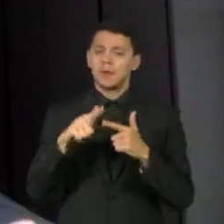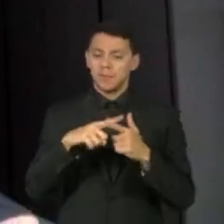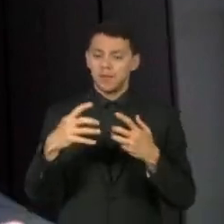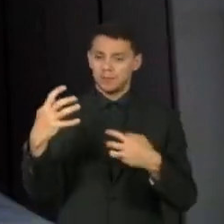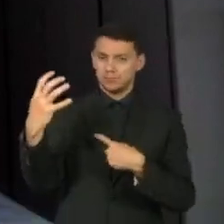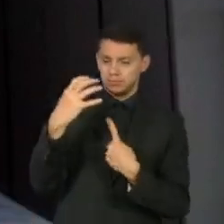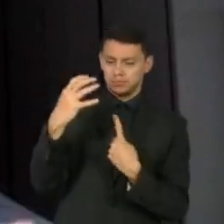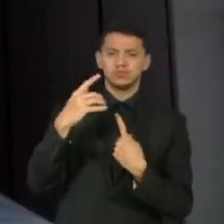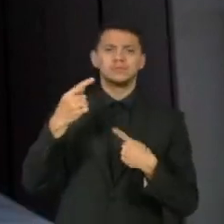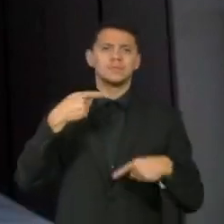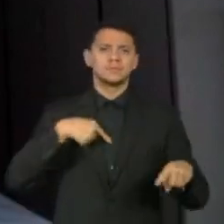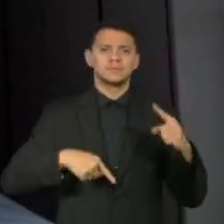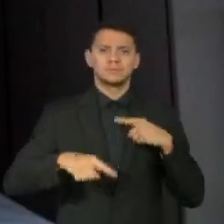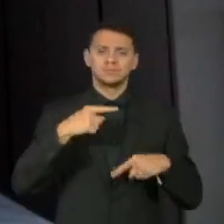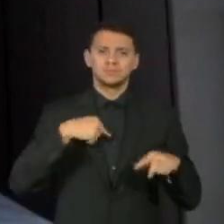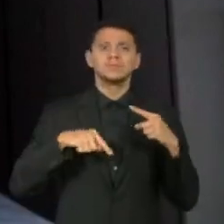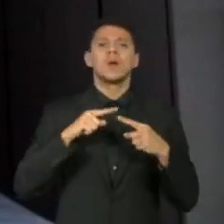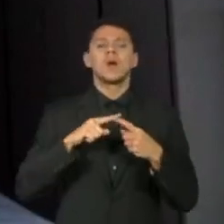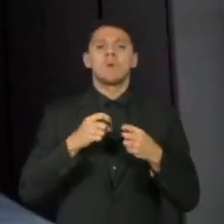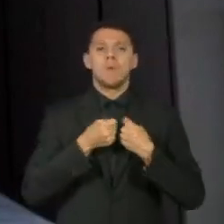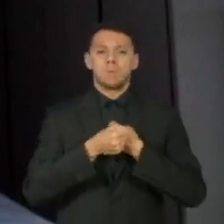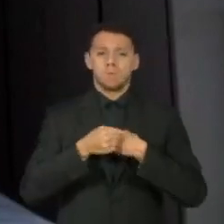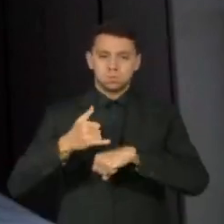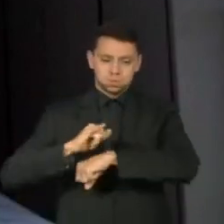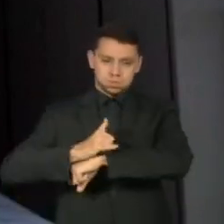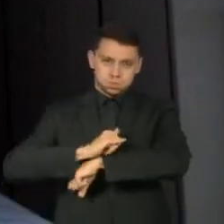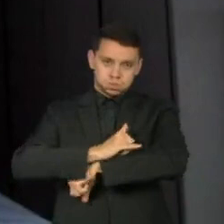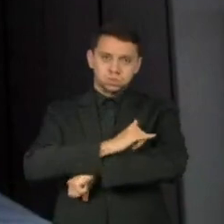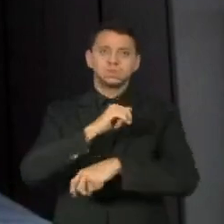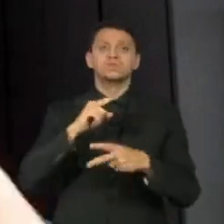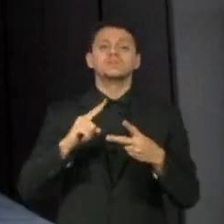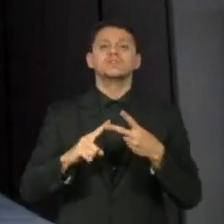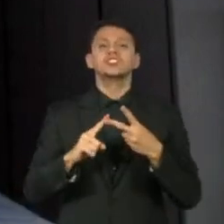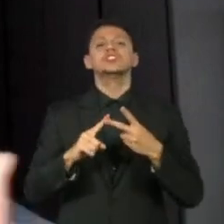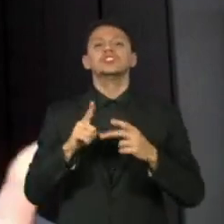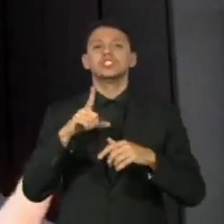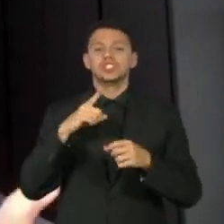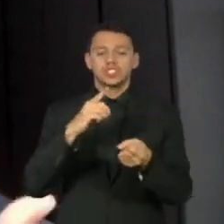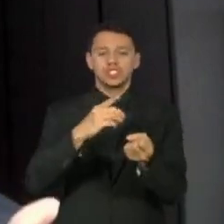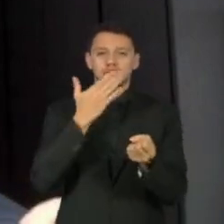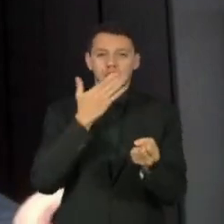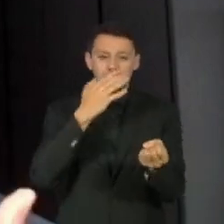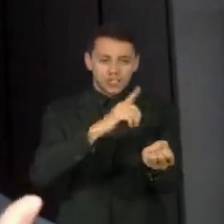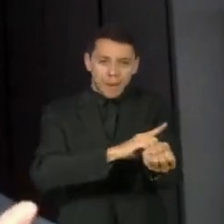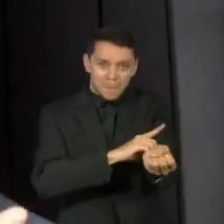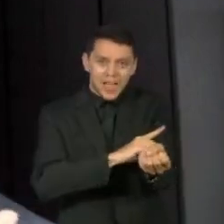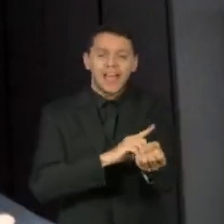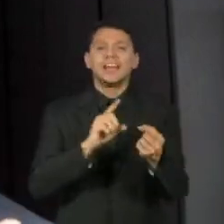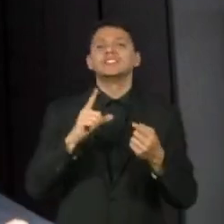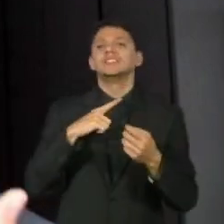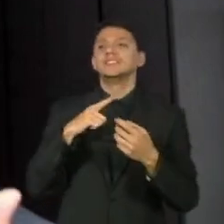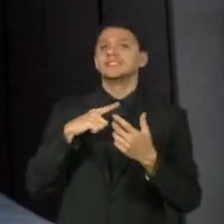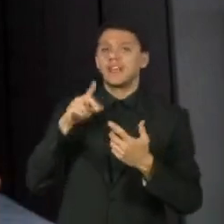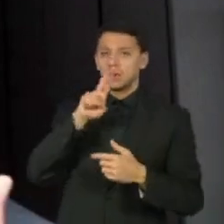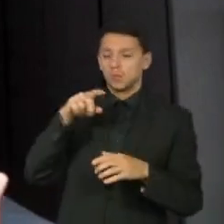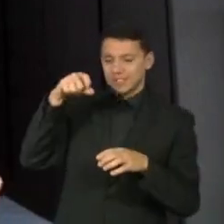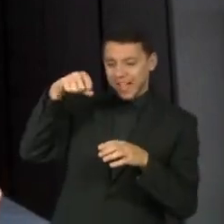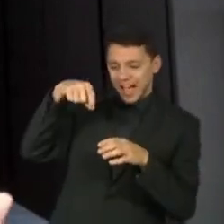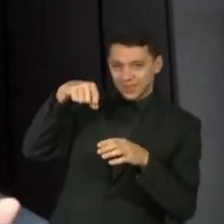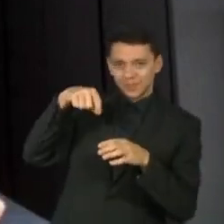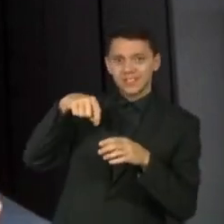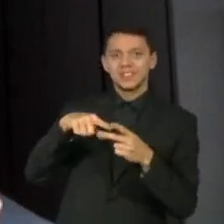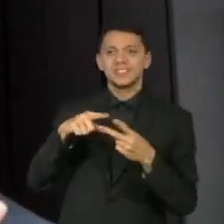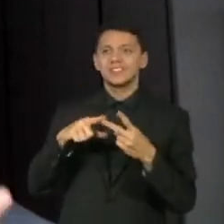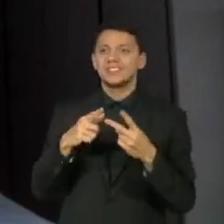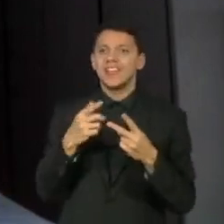em obesidade, diabetes, são doenças muito prevalentes na nossa população. Então, a gente tem trabalhos com adoçantes, com realçadores de sabor,